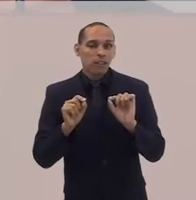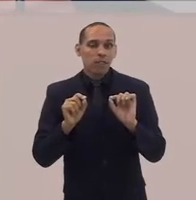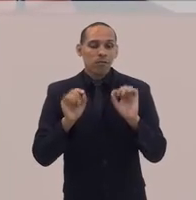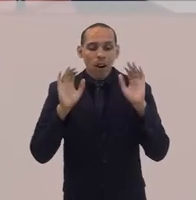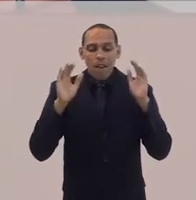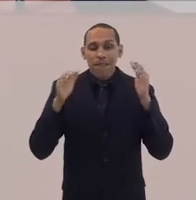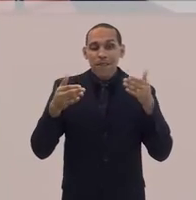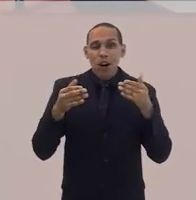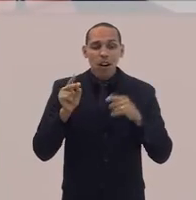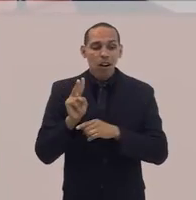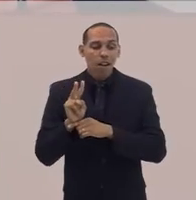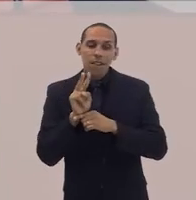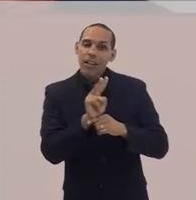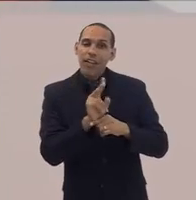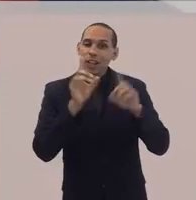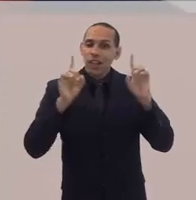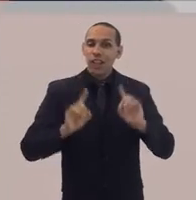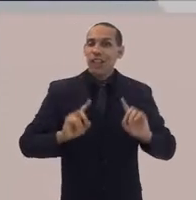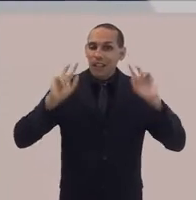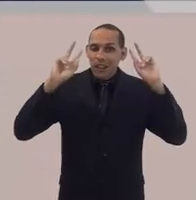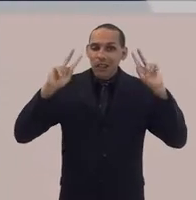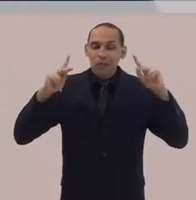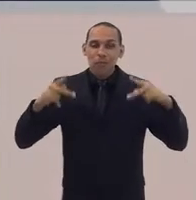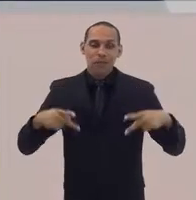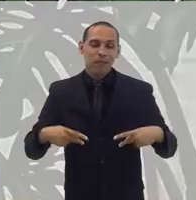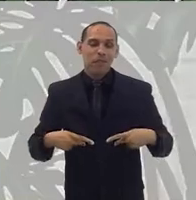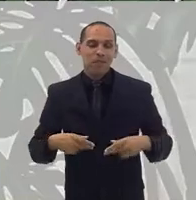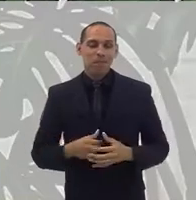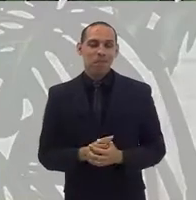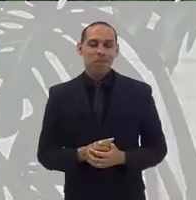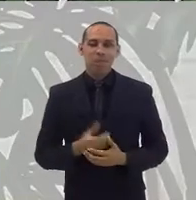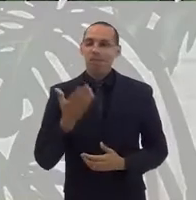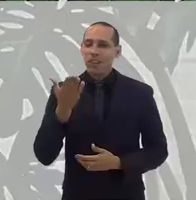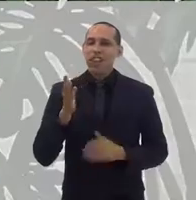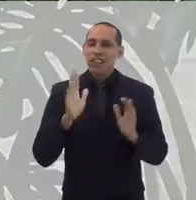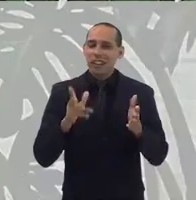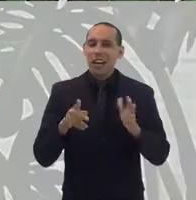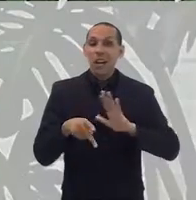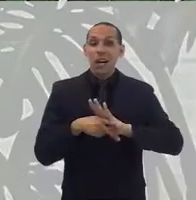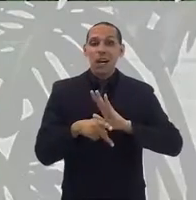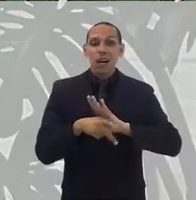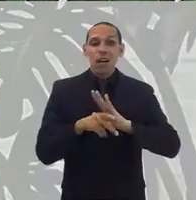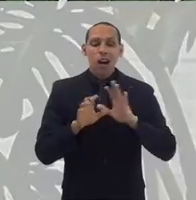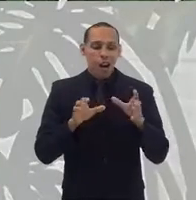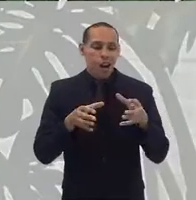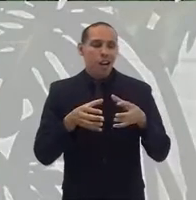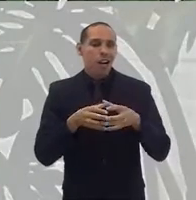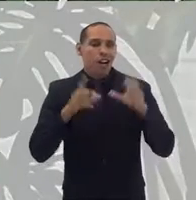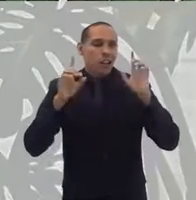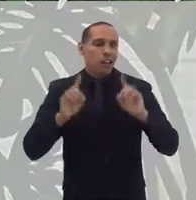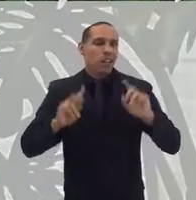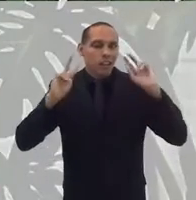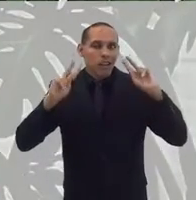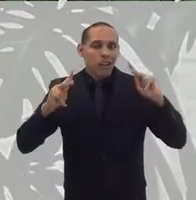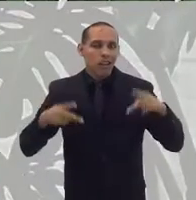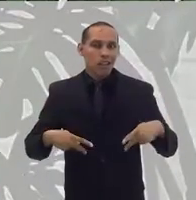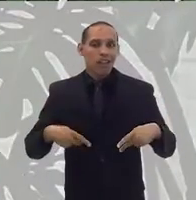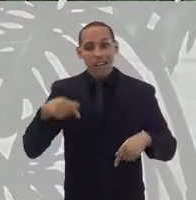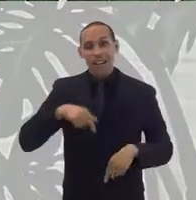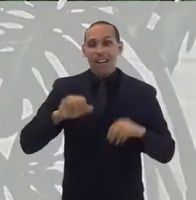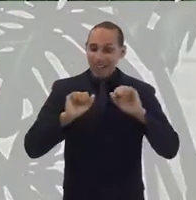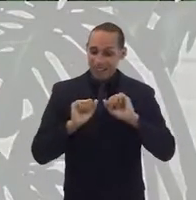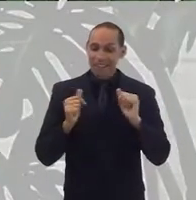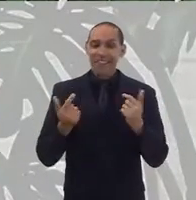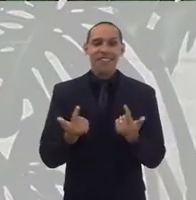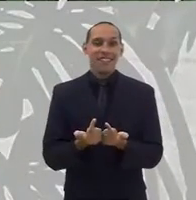dedica à defesa dos direitos humanos. Já fez parte, por exemplo, da Comissão de Direitos Humanos,